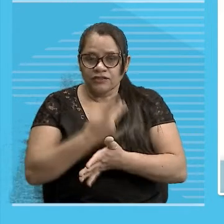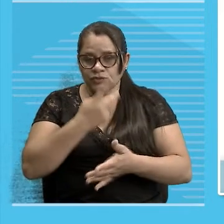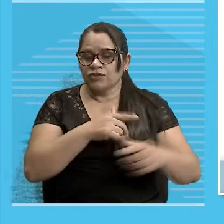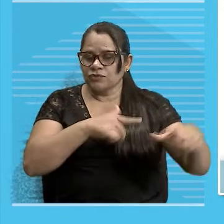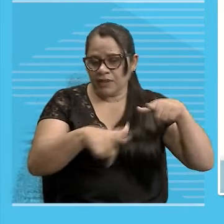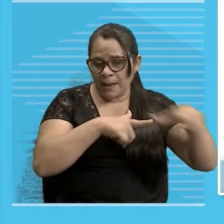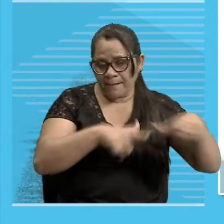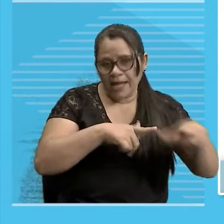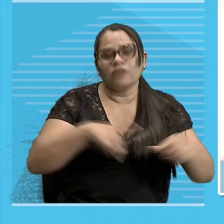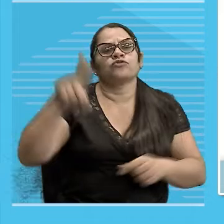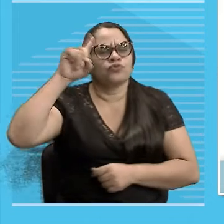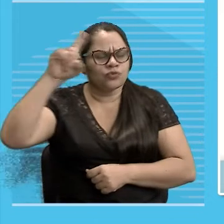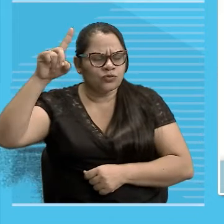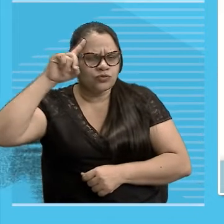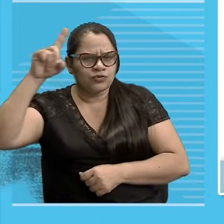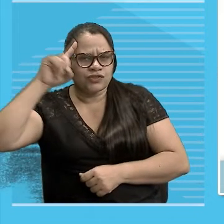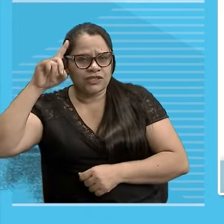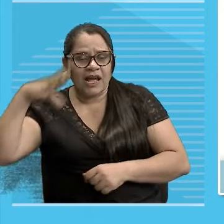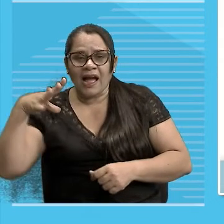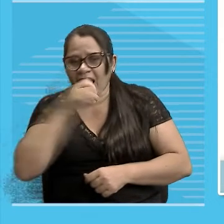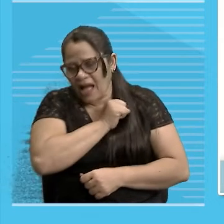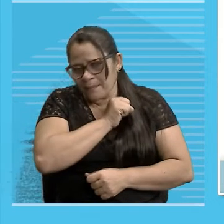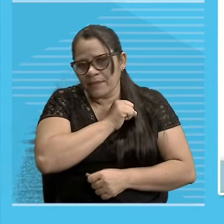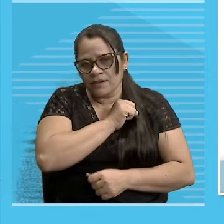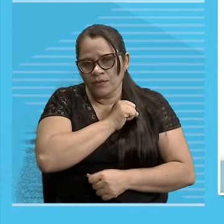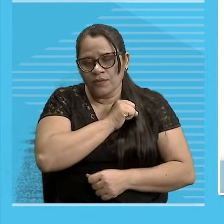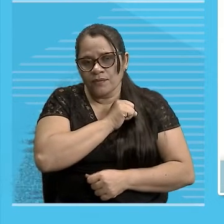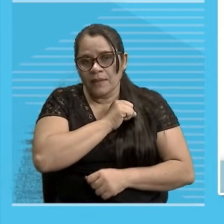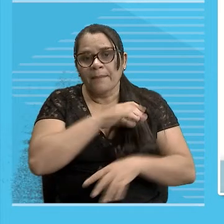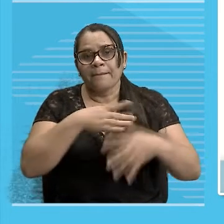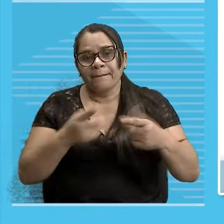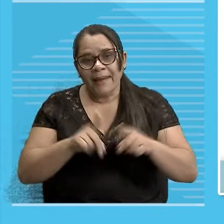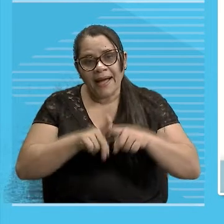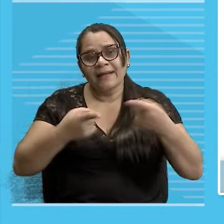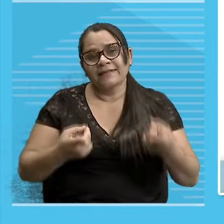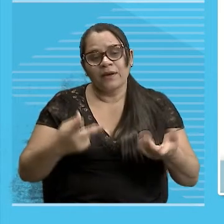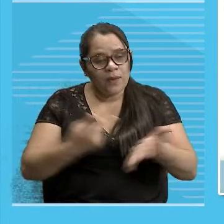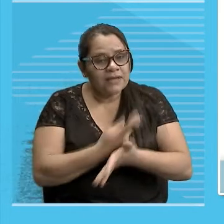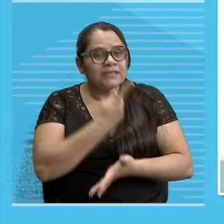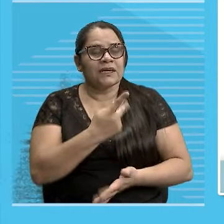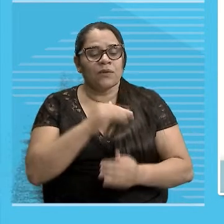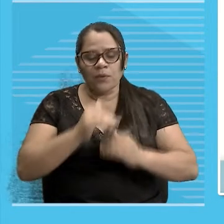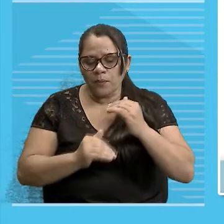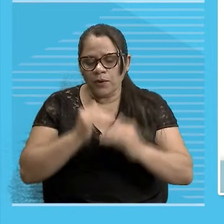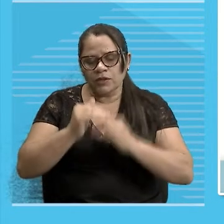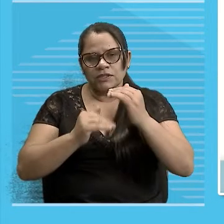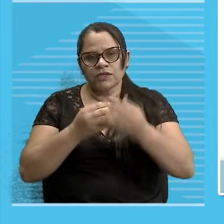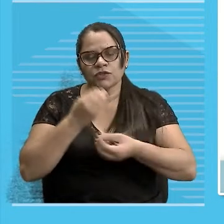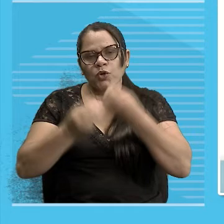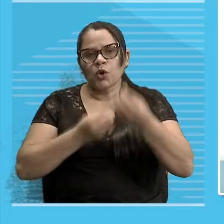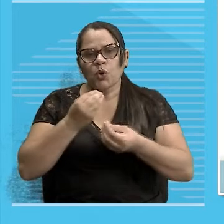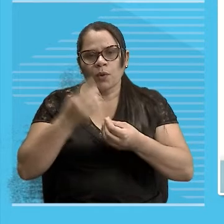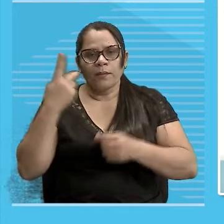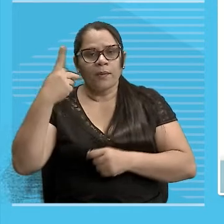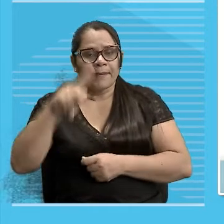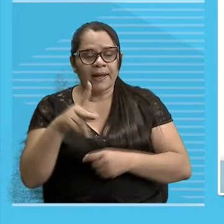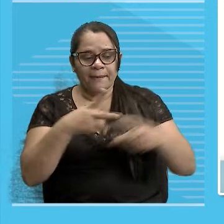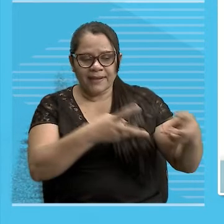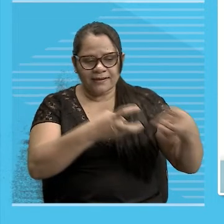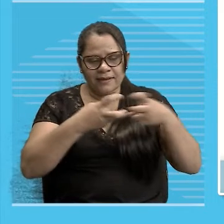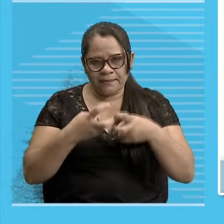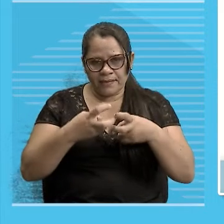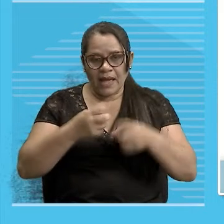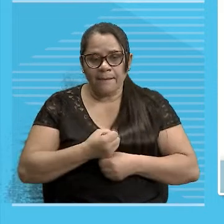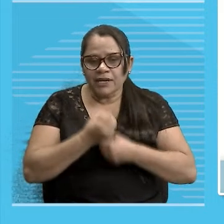Essa vida acelerada Que a gente tem Né Mas é uma ação É um processo Então Pra que eu perceba A